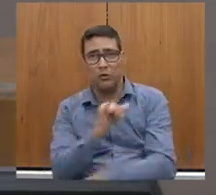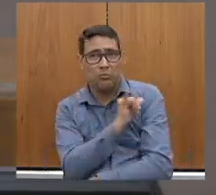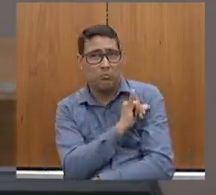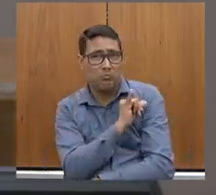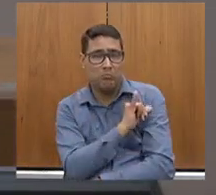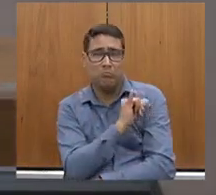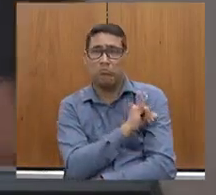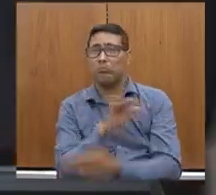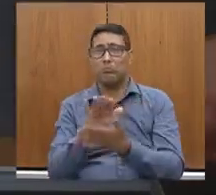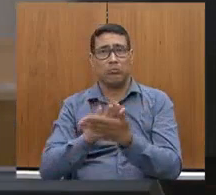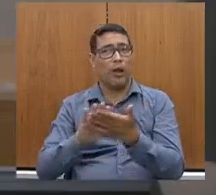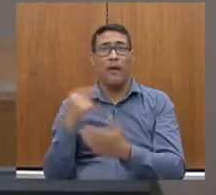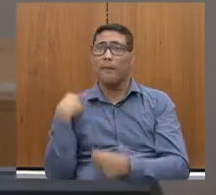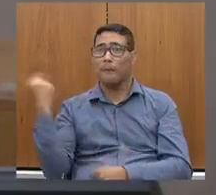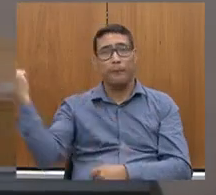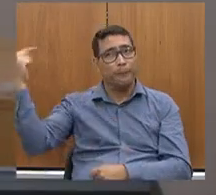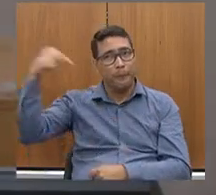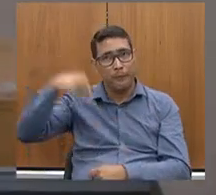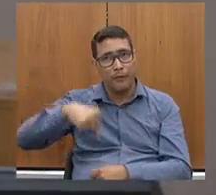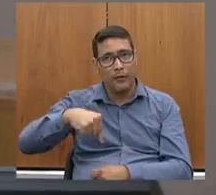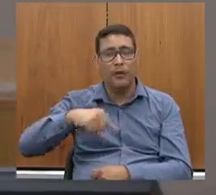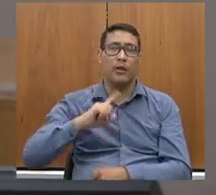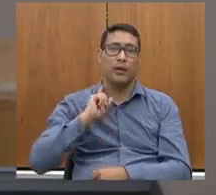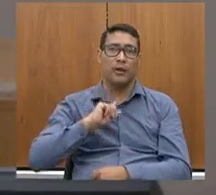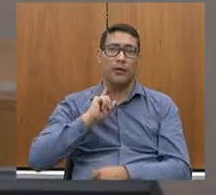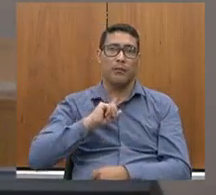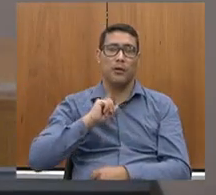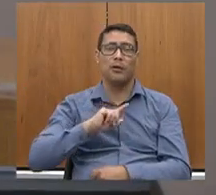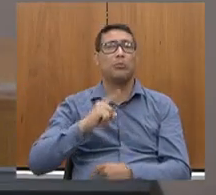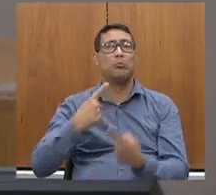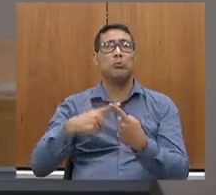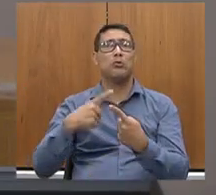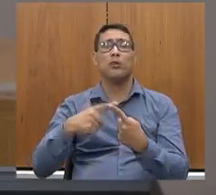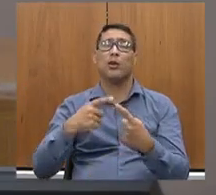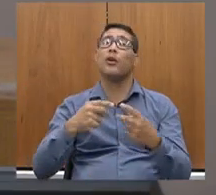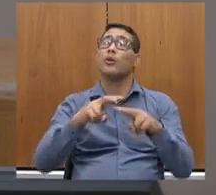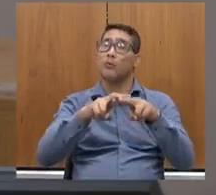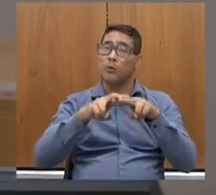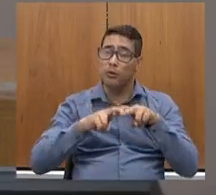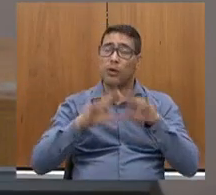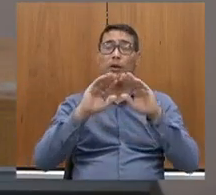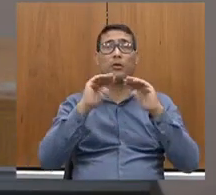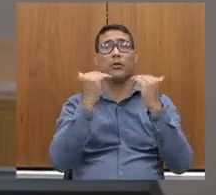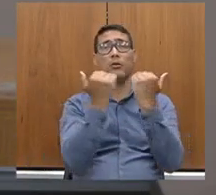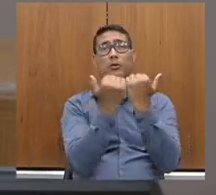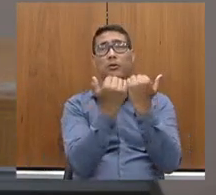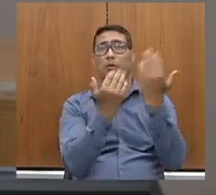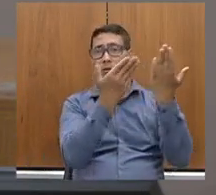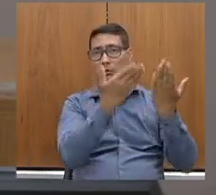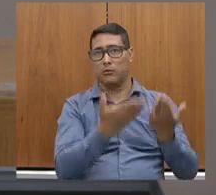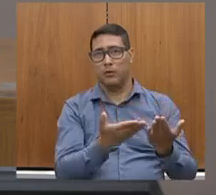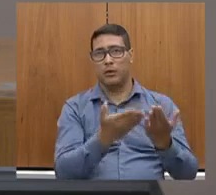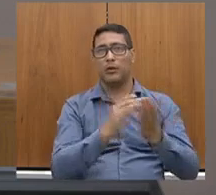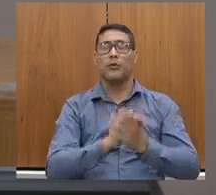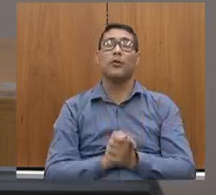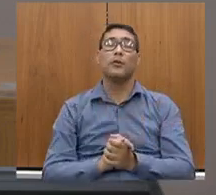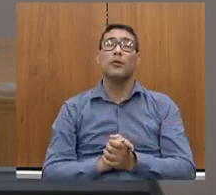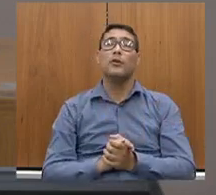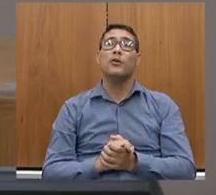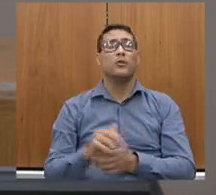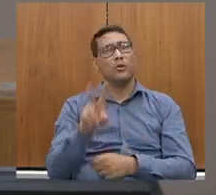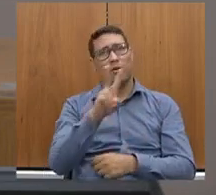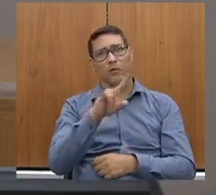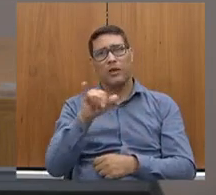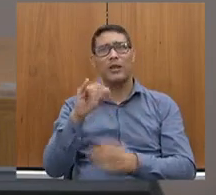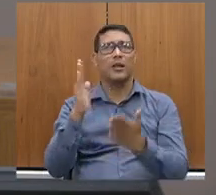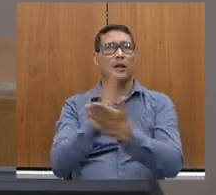de Janeiro, vieram em Minas graças ao Mineirinho. Então, imaginamos que vai ser uma mescla de